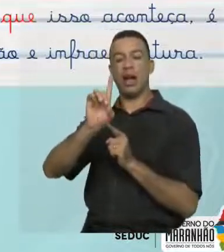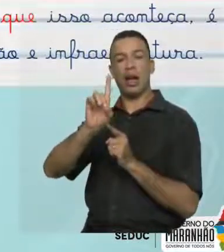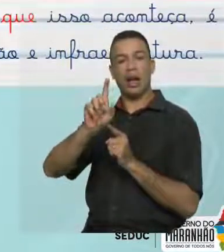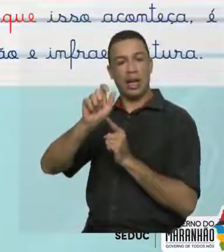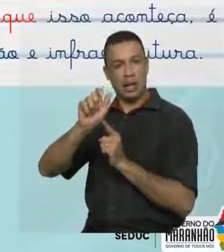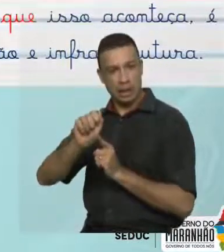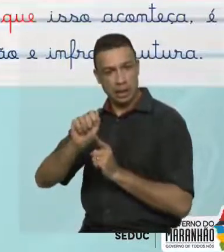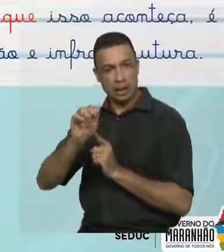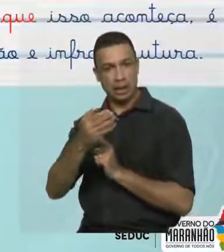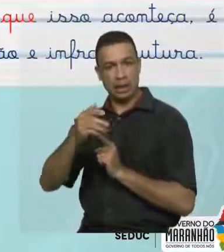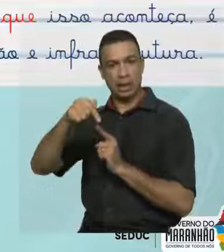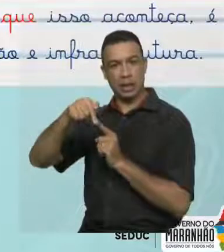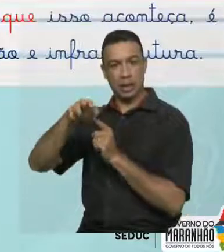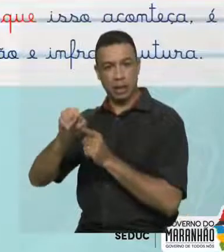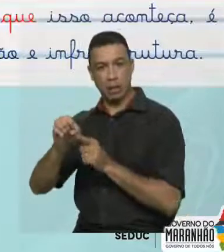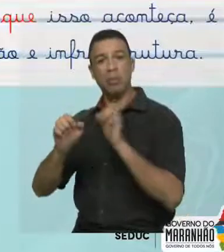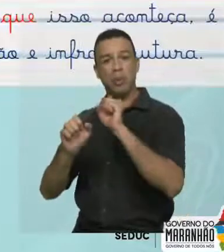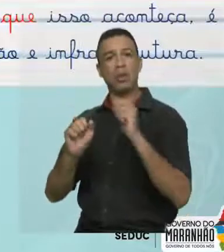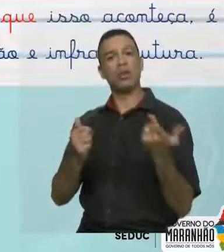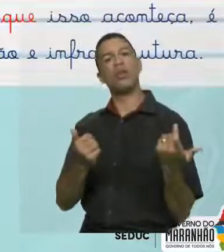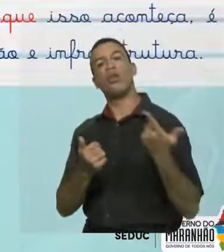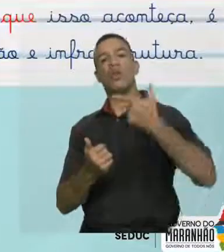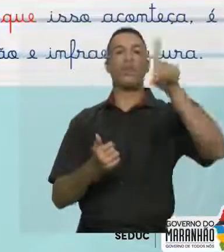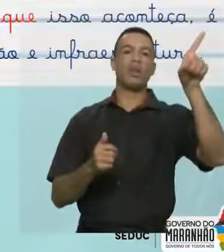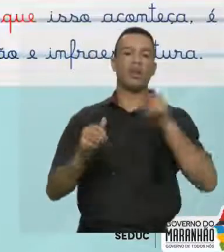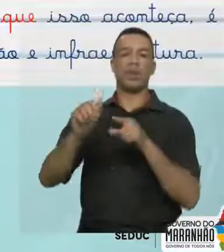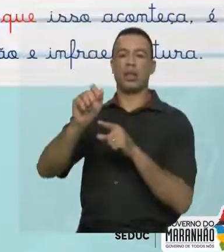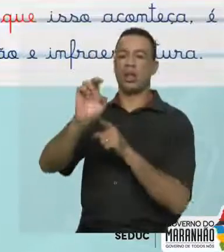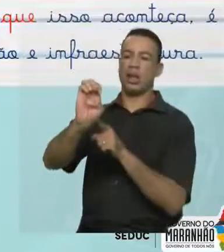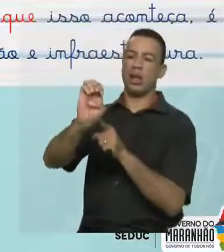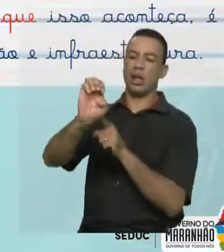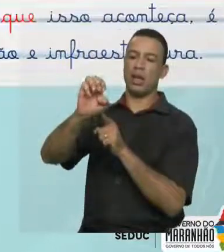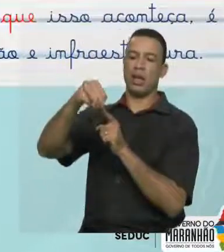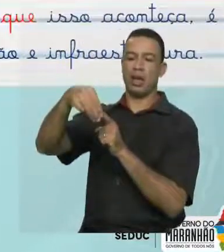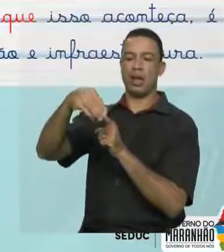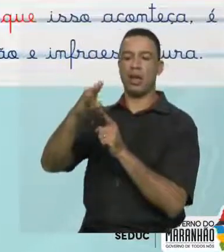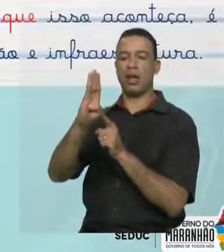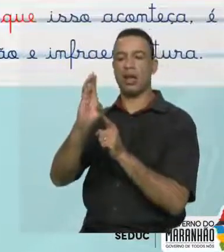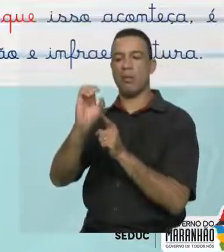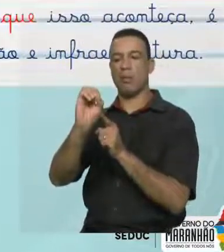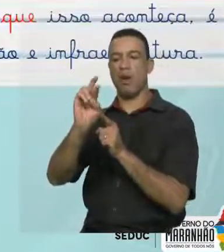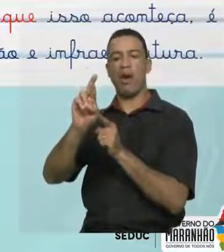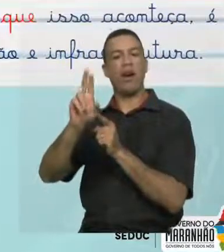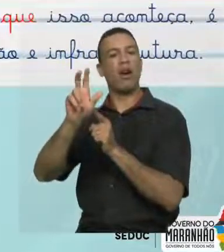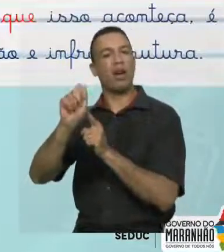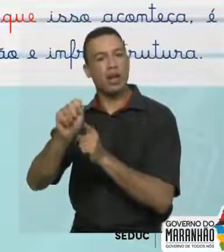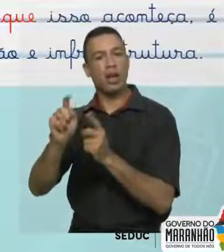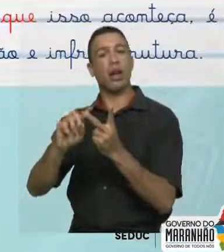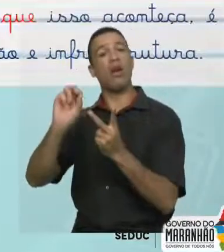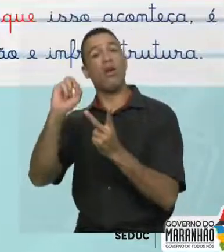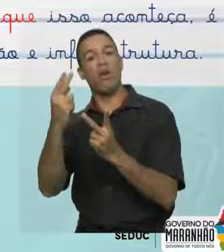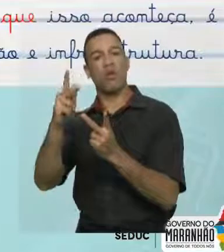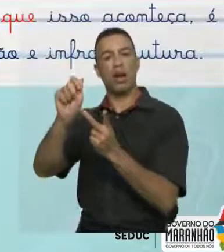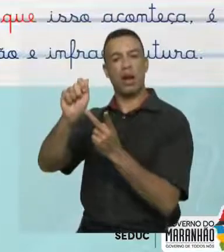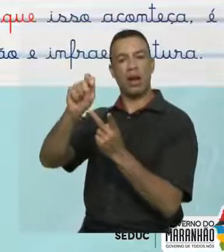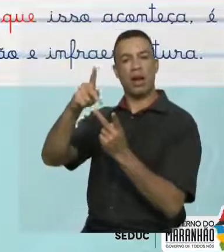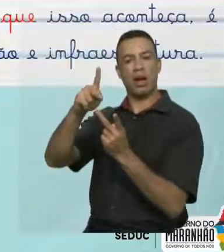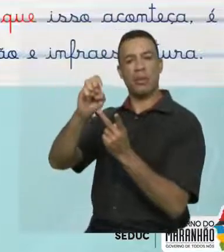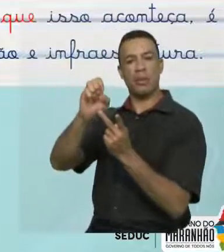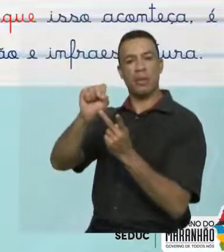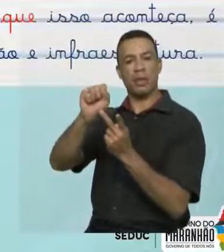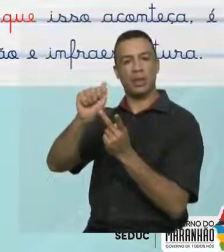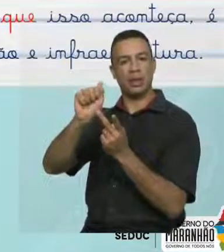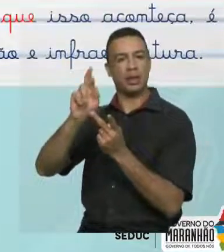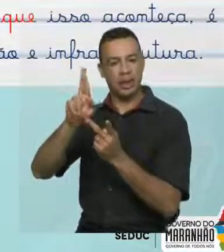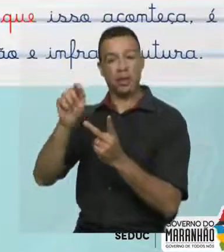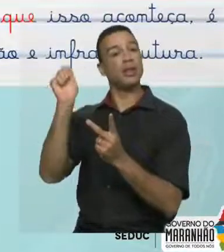embora, o apesar de que, embora esses investimentos tenham sido fundamentais, a industrialização do Brasil é tida como dependente.